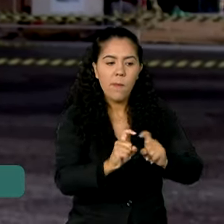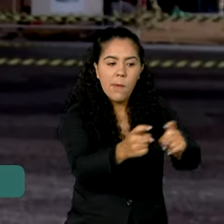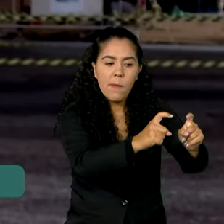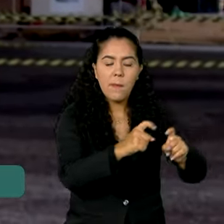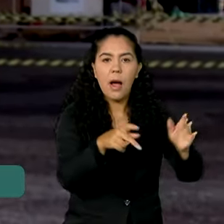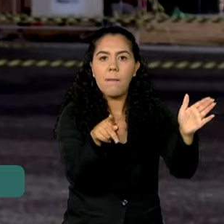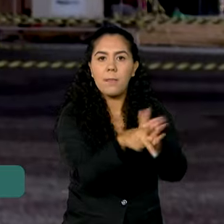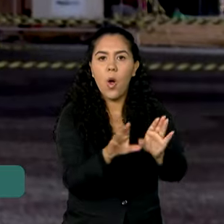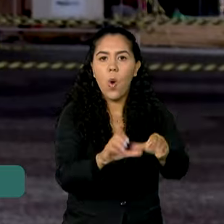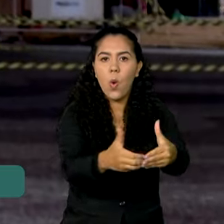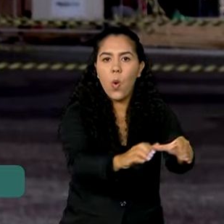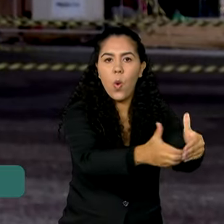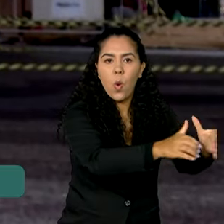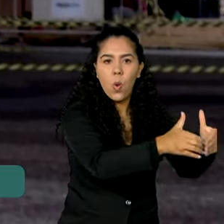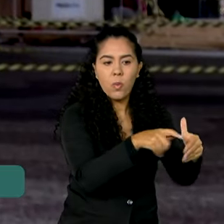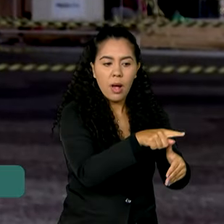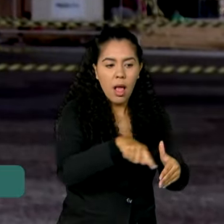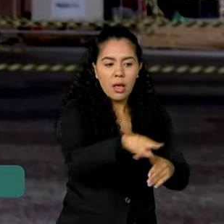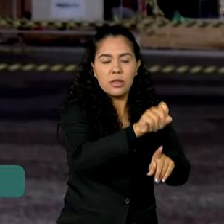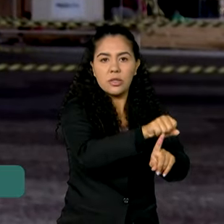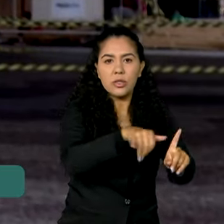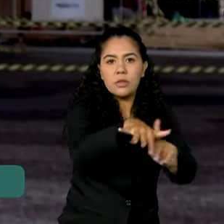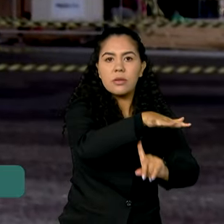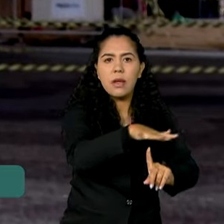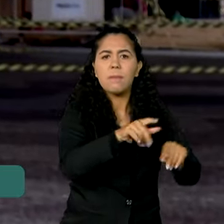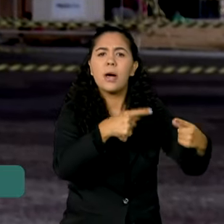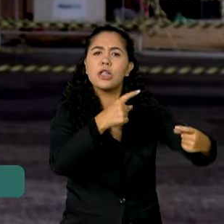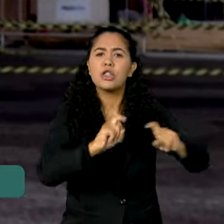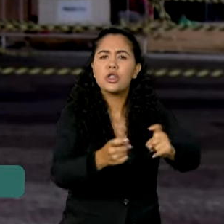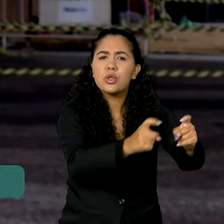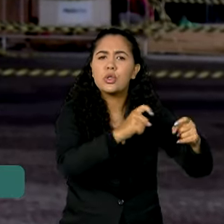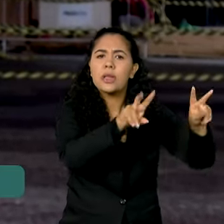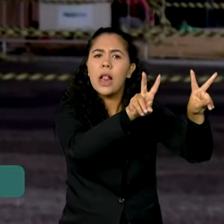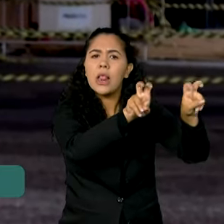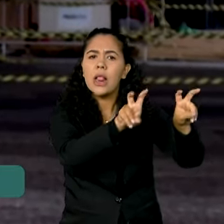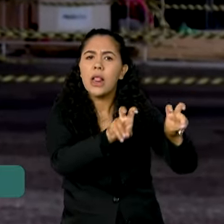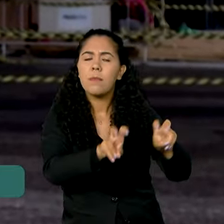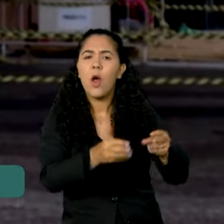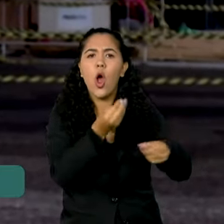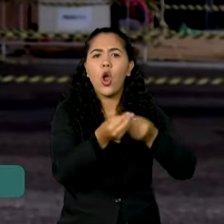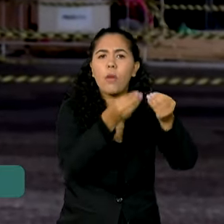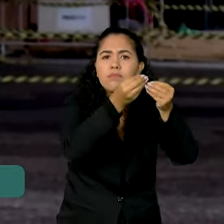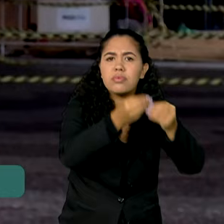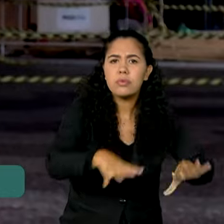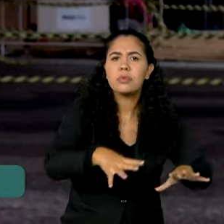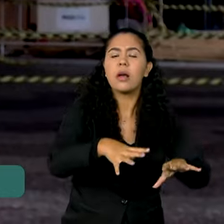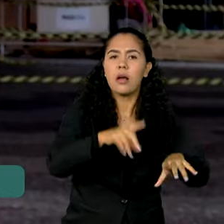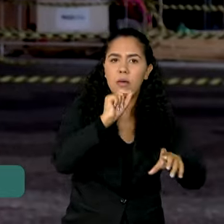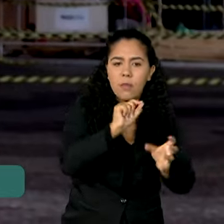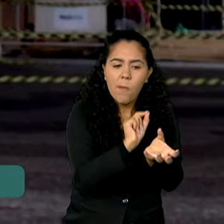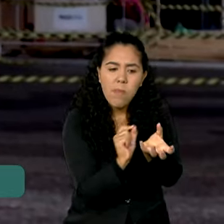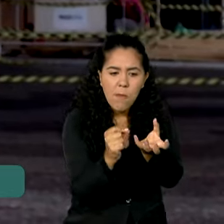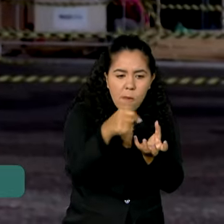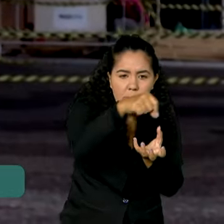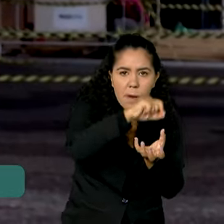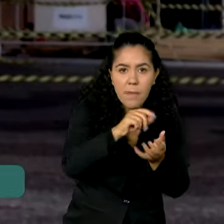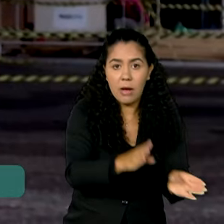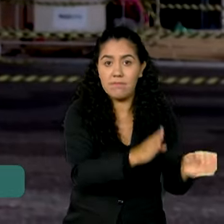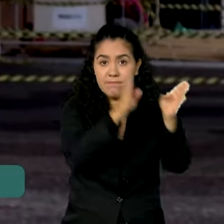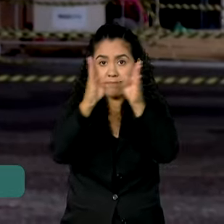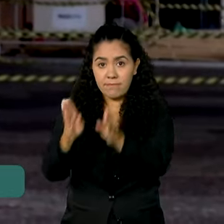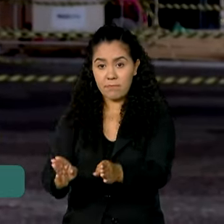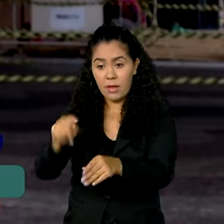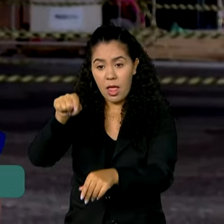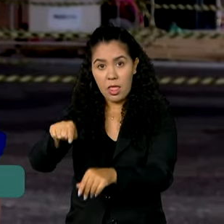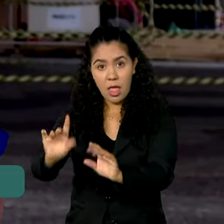civil para discutir temas que afetam a vida dos cidadãos ao redor do mundo, em todas as grandes cidades. O outro evento paralelo